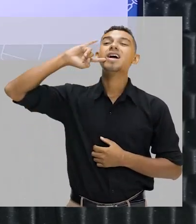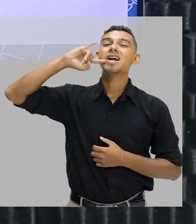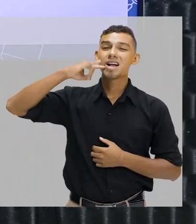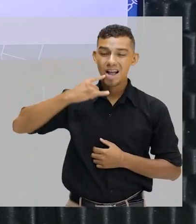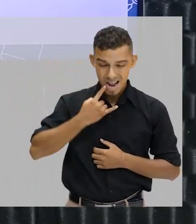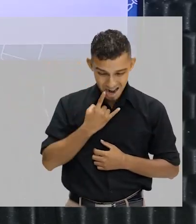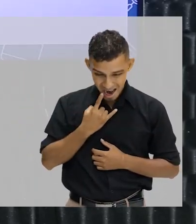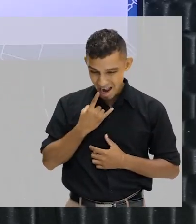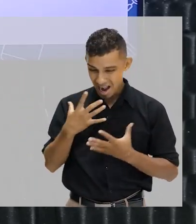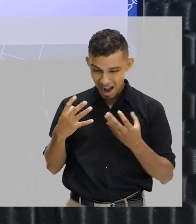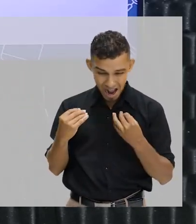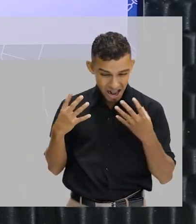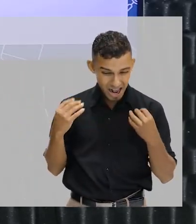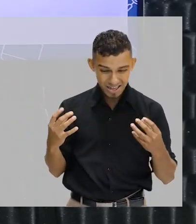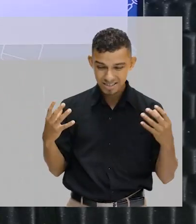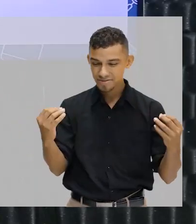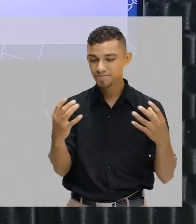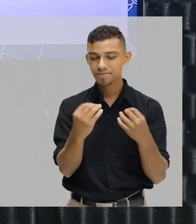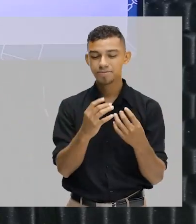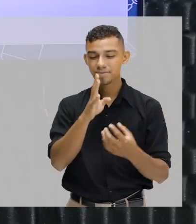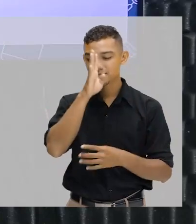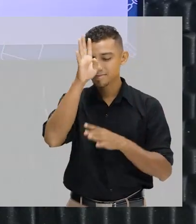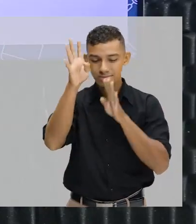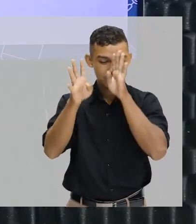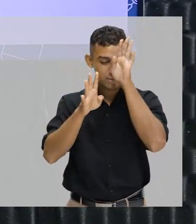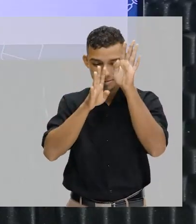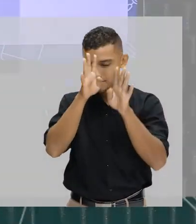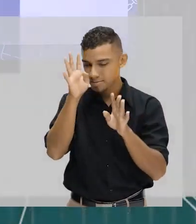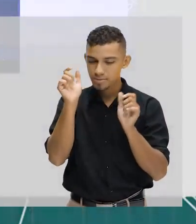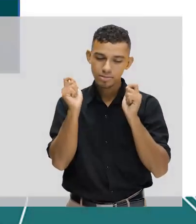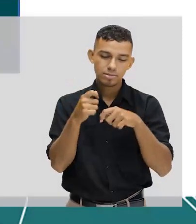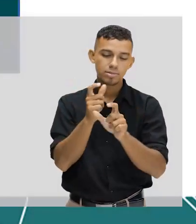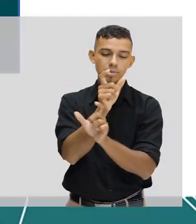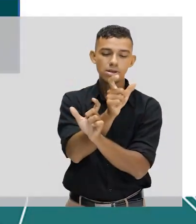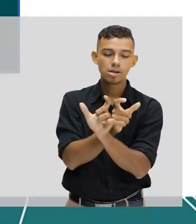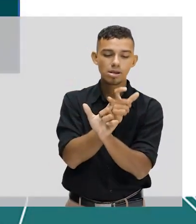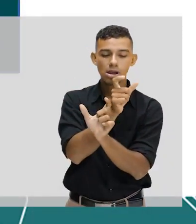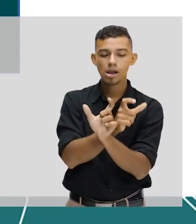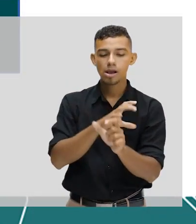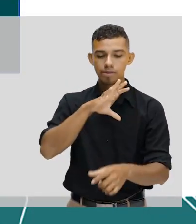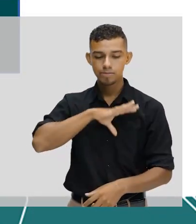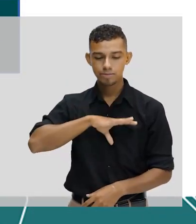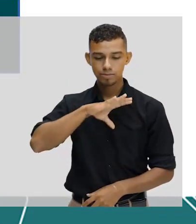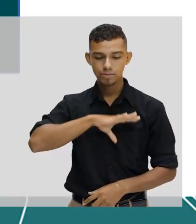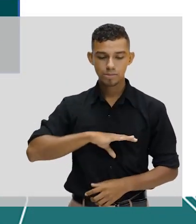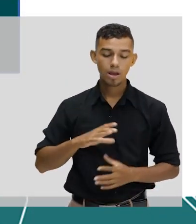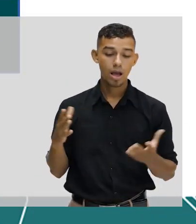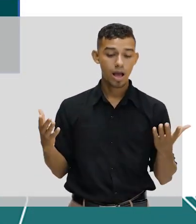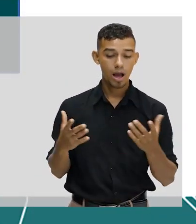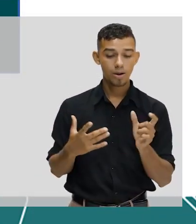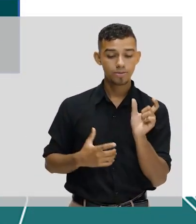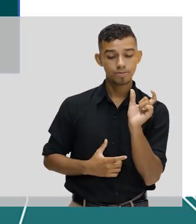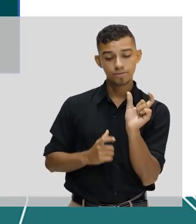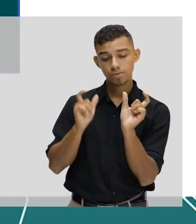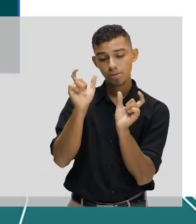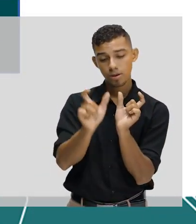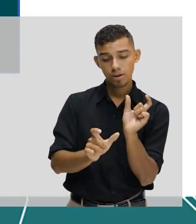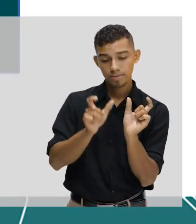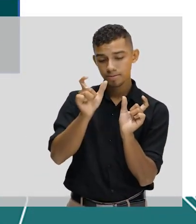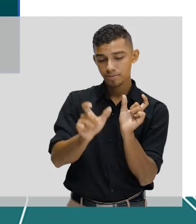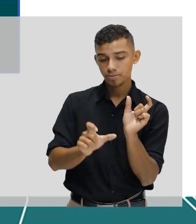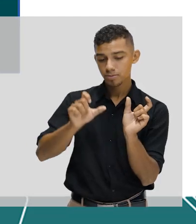prefixos que aparecem nesses exemplos são prefixos que nós também observamos em língua portuguesa. Já os sufixos,